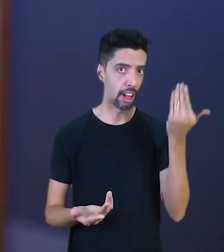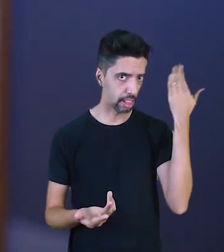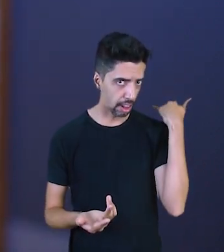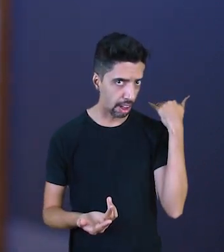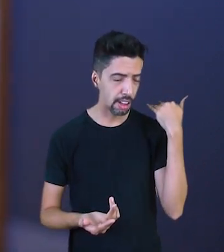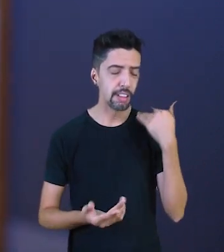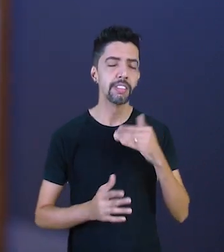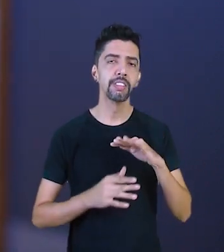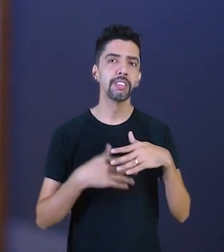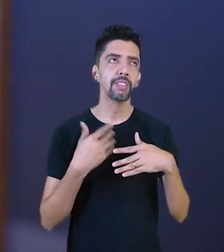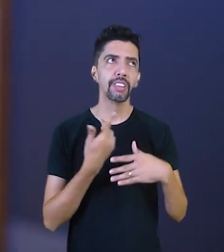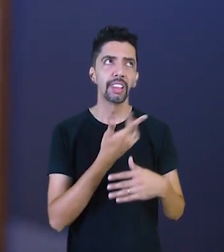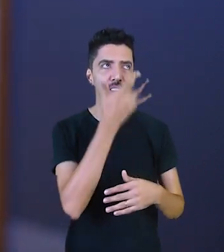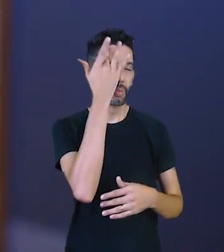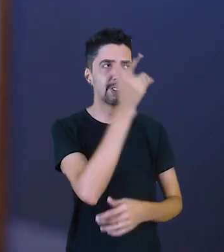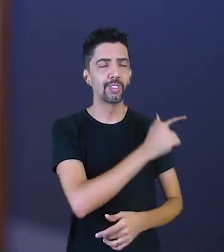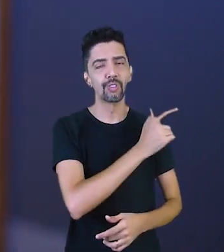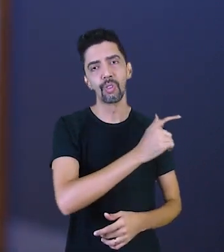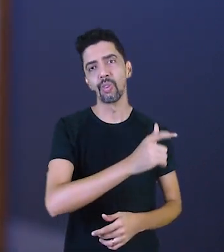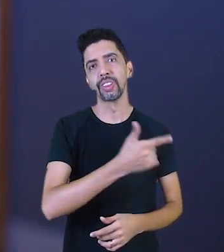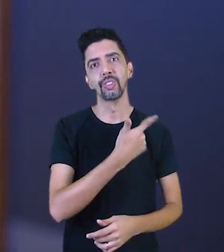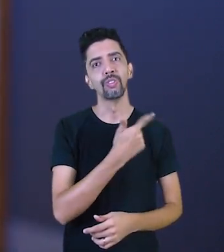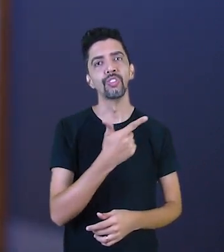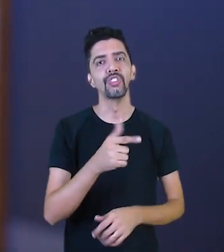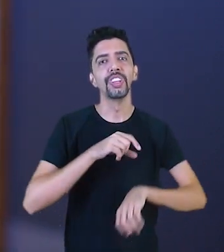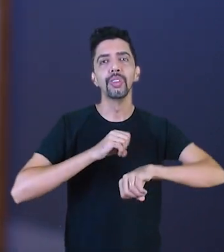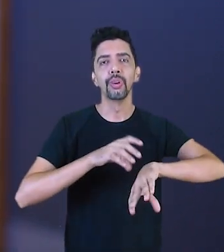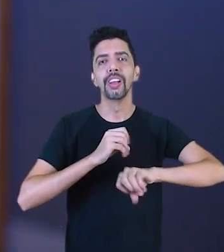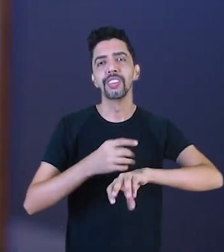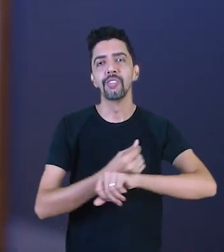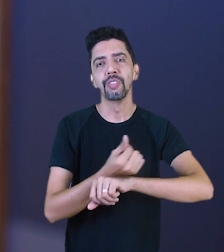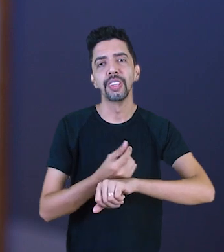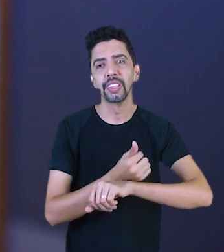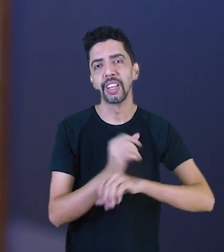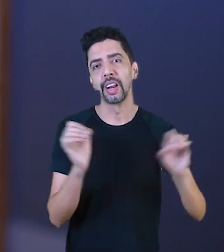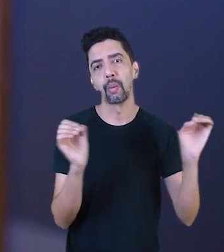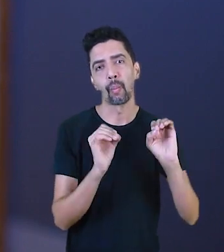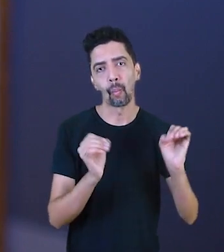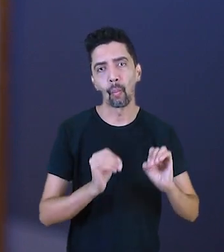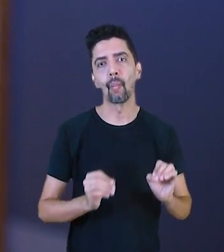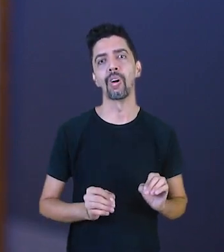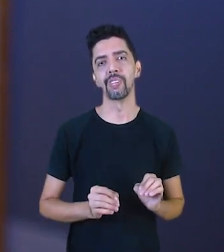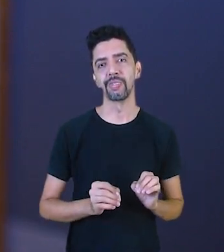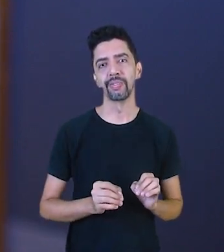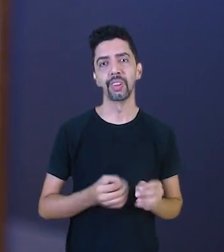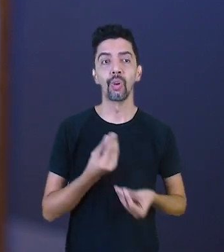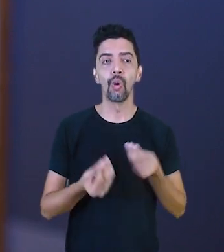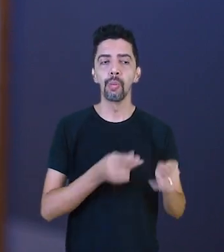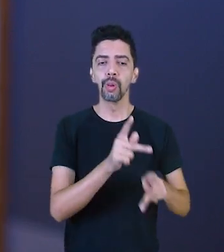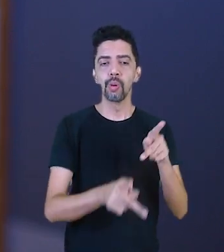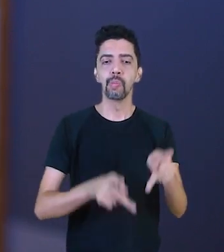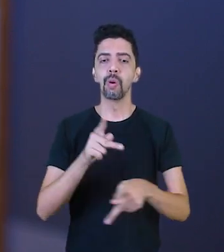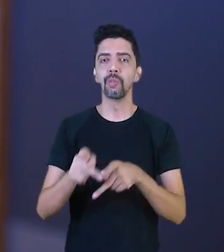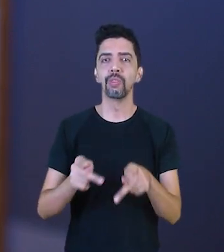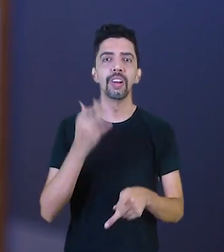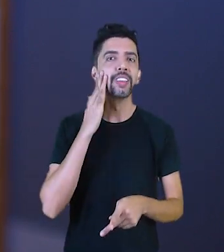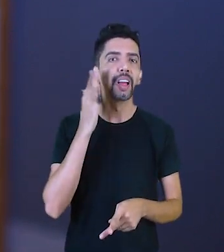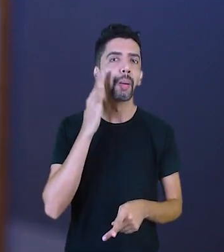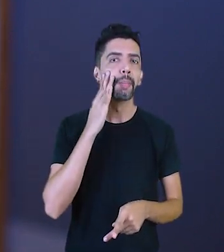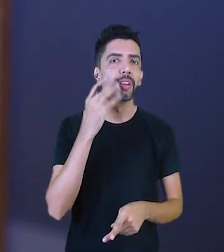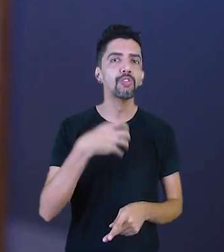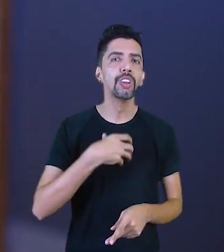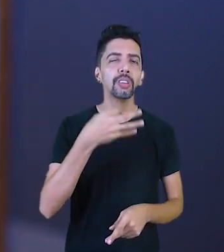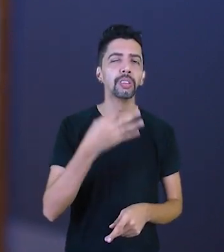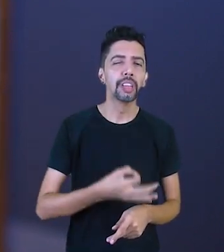financeira para poder ajudar como a população poderia se endividar com saúde financeira,